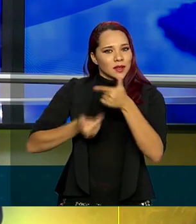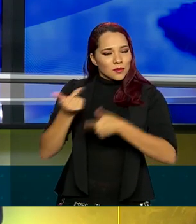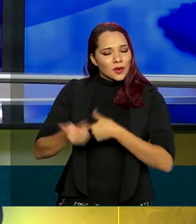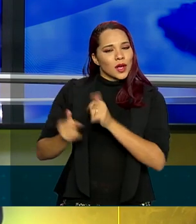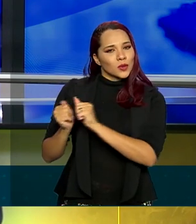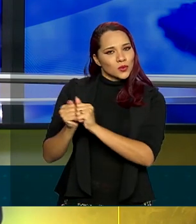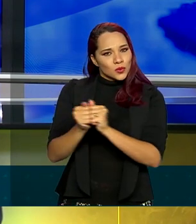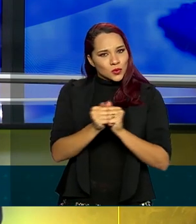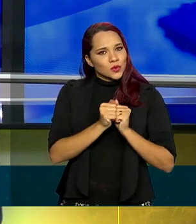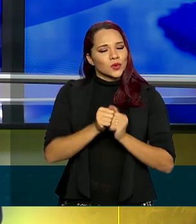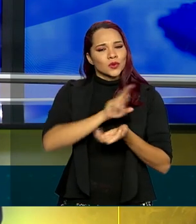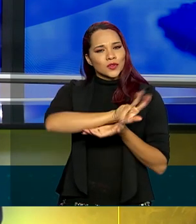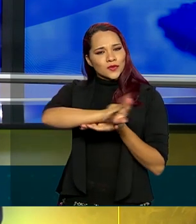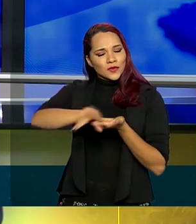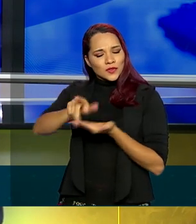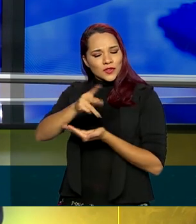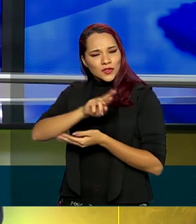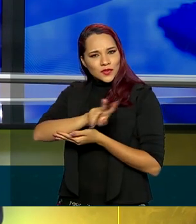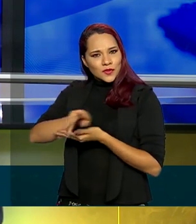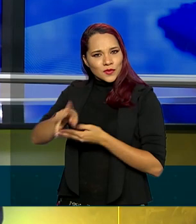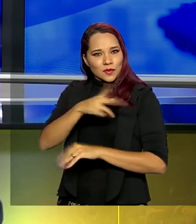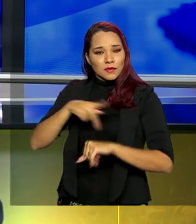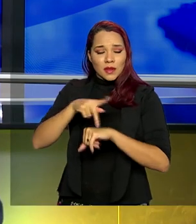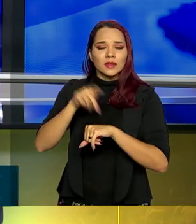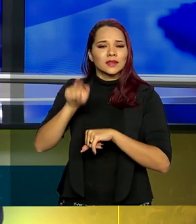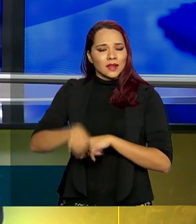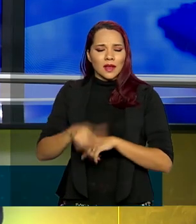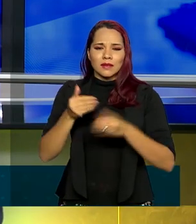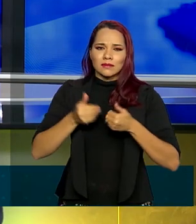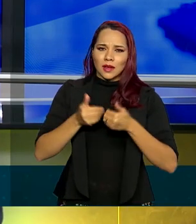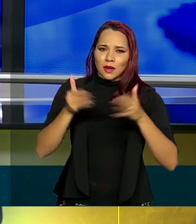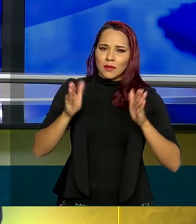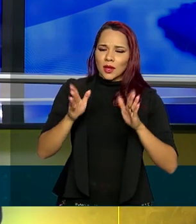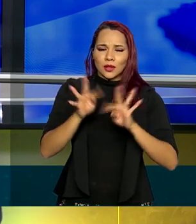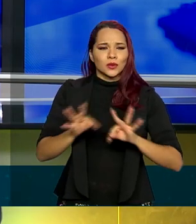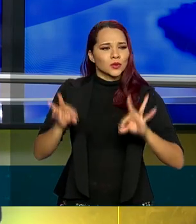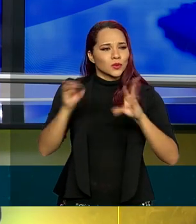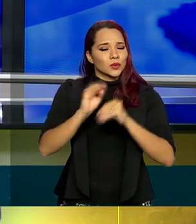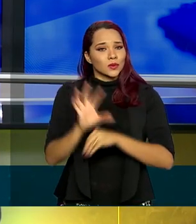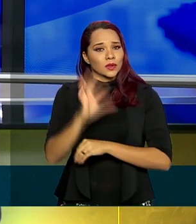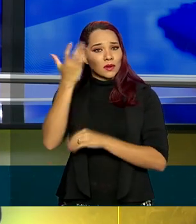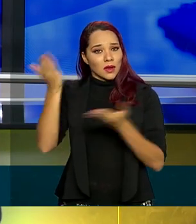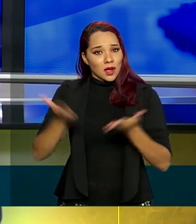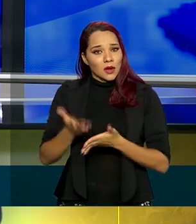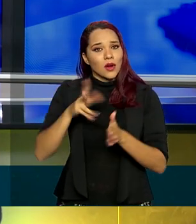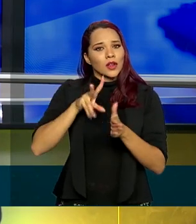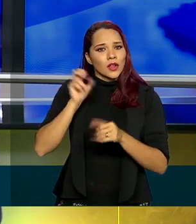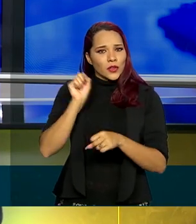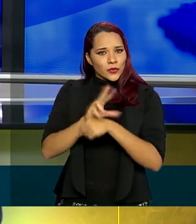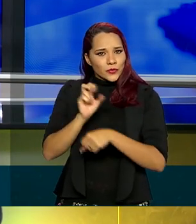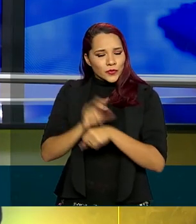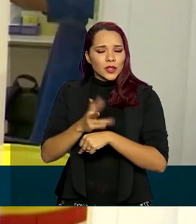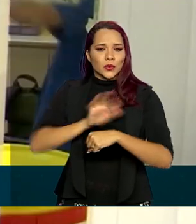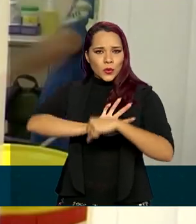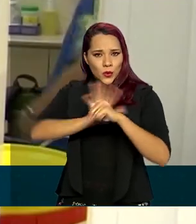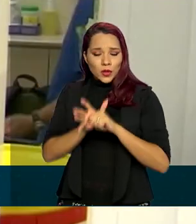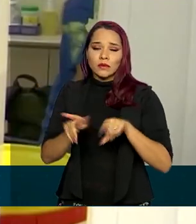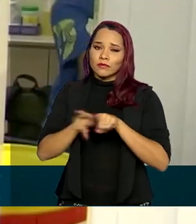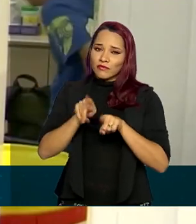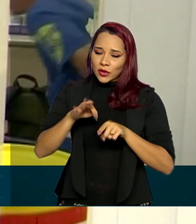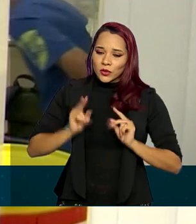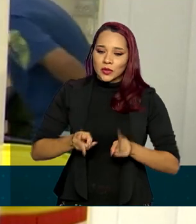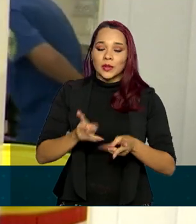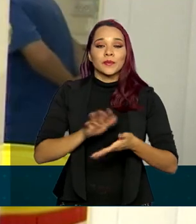conjunto desses diversos países é uma perspectiva aberta com essa situação agora do vírus, mas que vai continuar. A